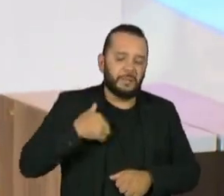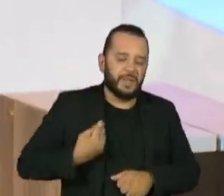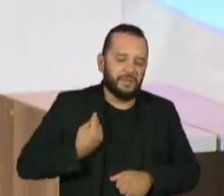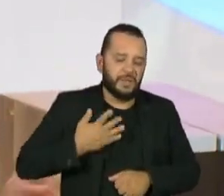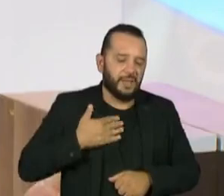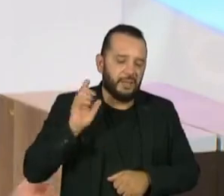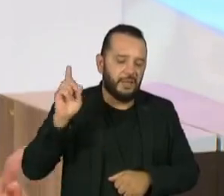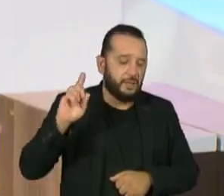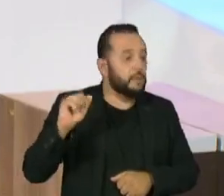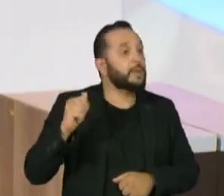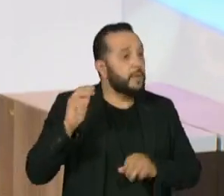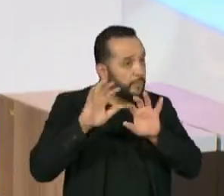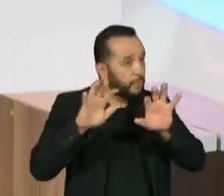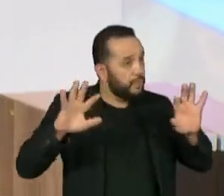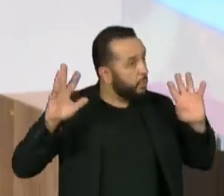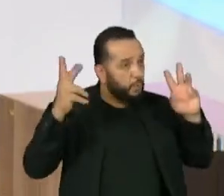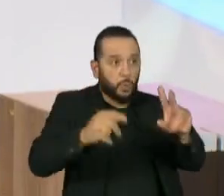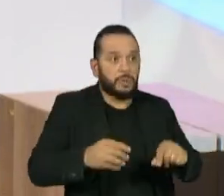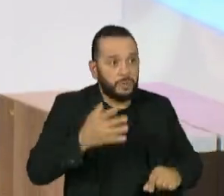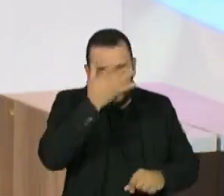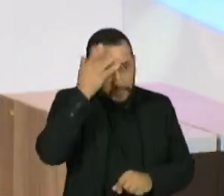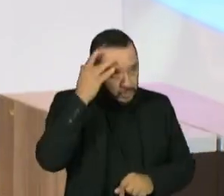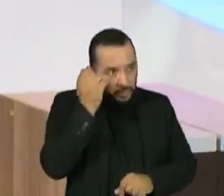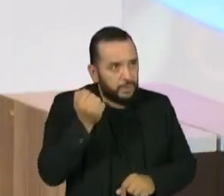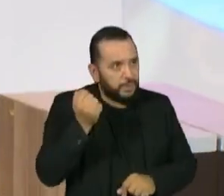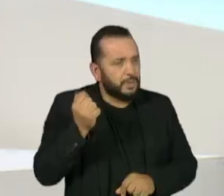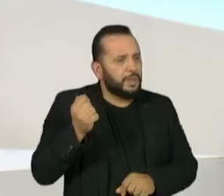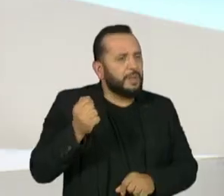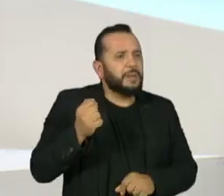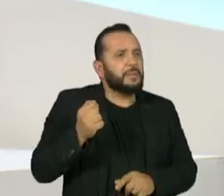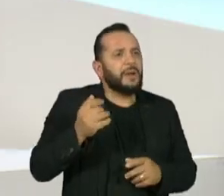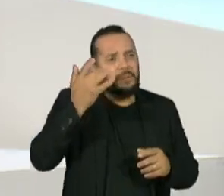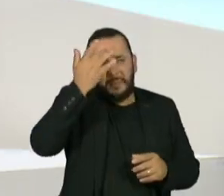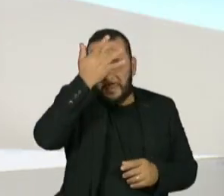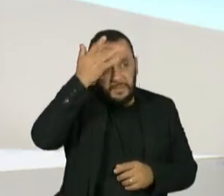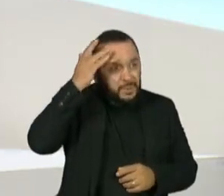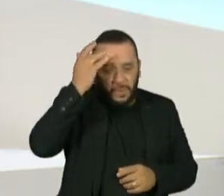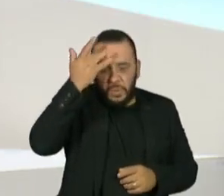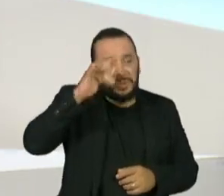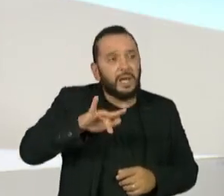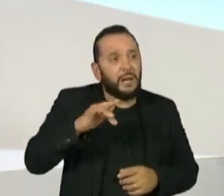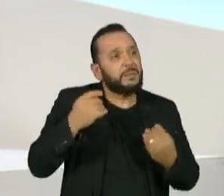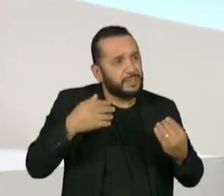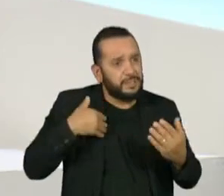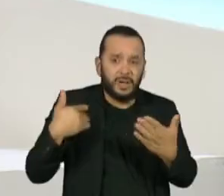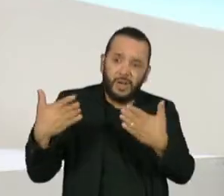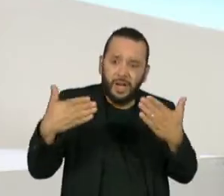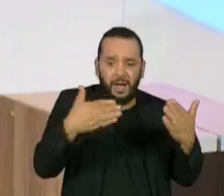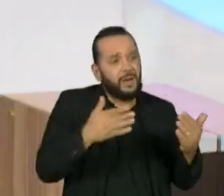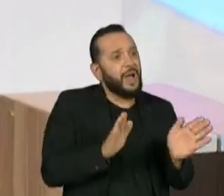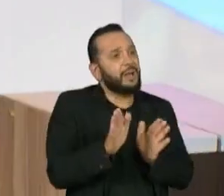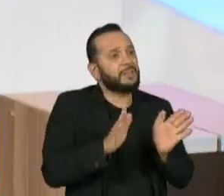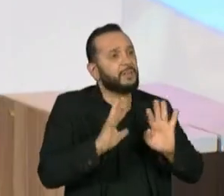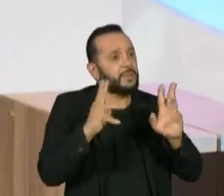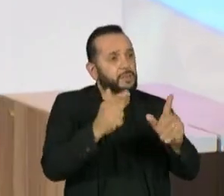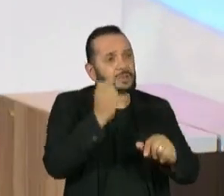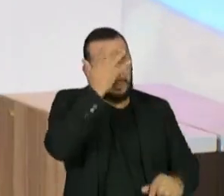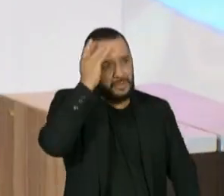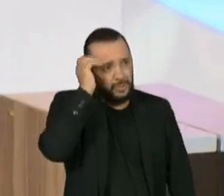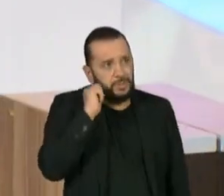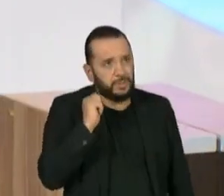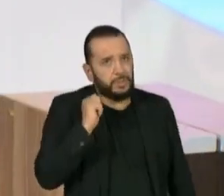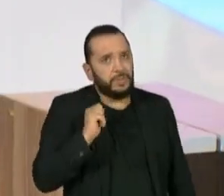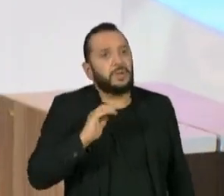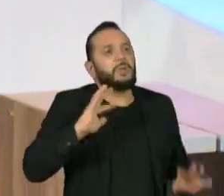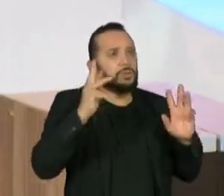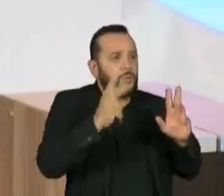todo mundo, muitas vezes as pessoas não sabem como isso afeta elas. Então, o a gente precisa fazer? Fazer esse diálogo ser acessível para todo mundo. Todo